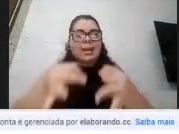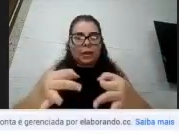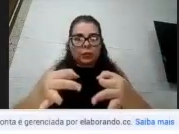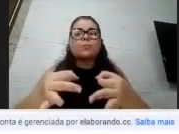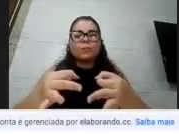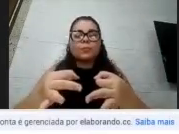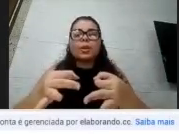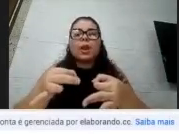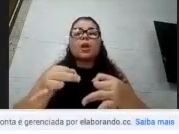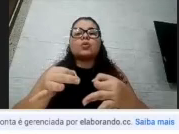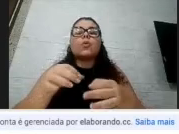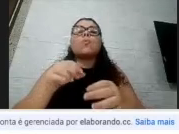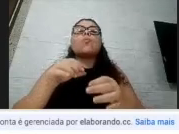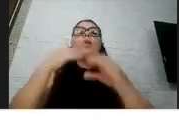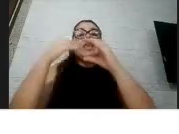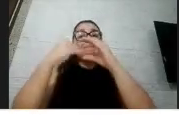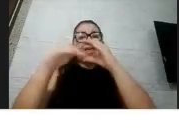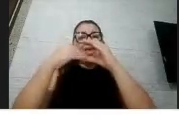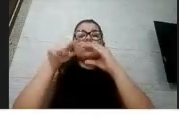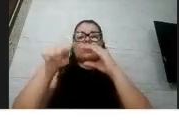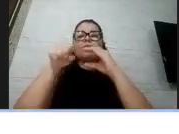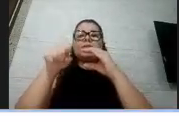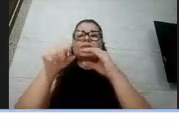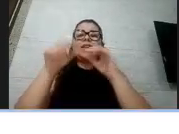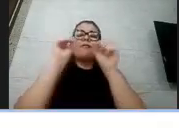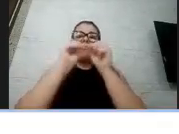que logar com o meu e-mail cadastrado, que é esse.